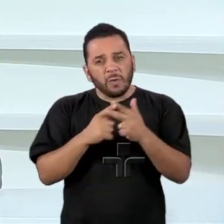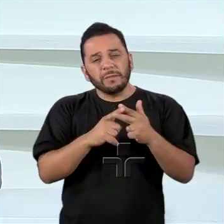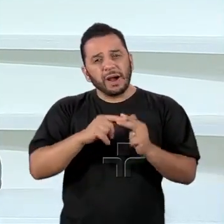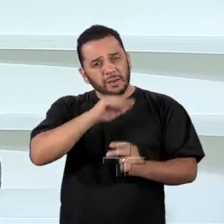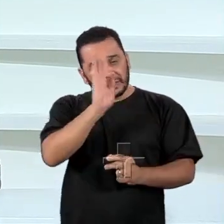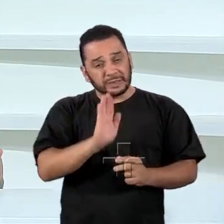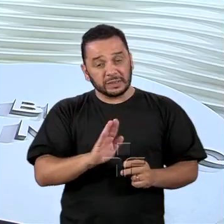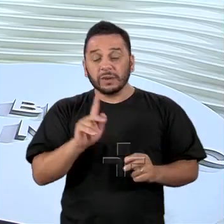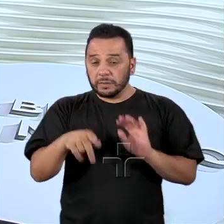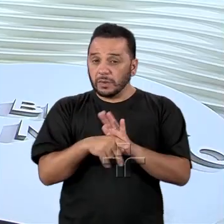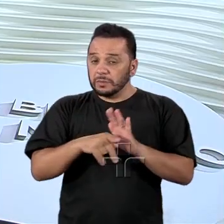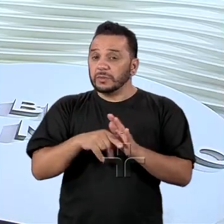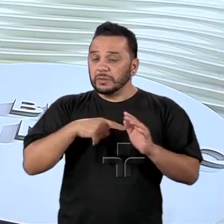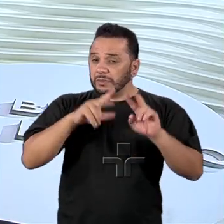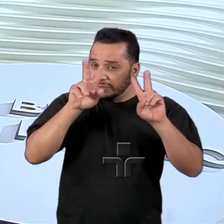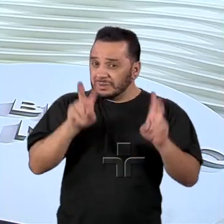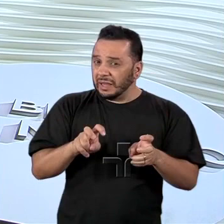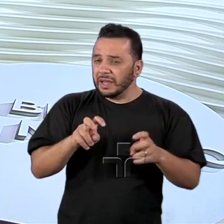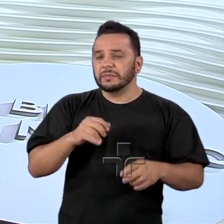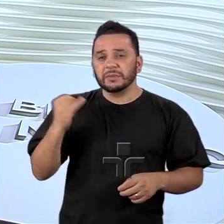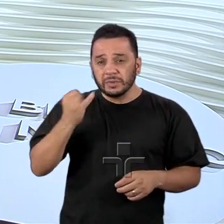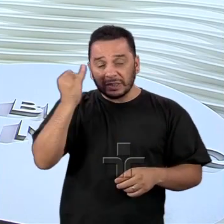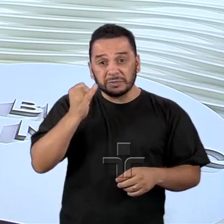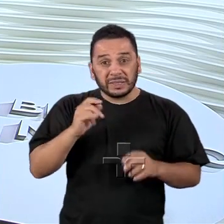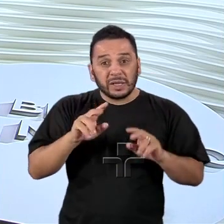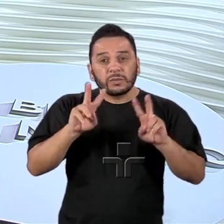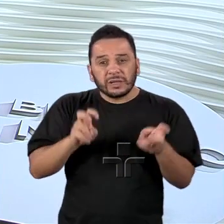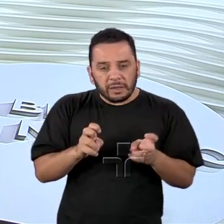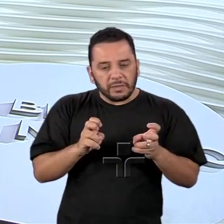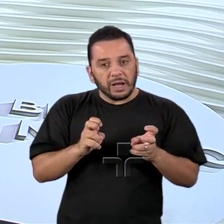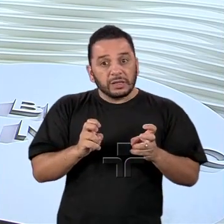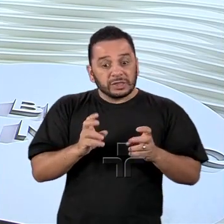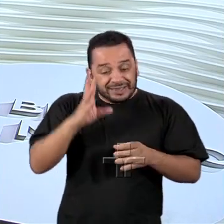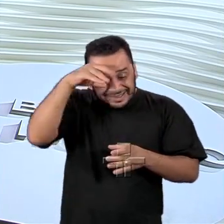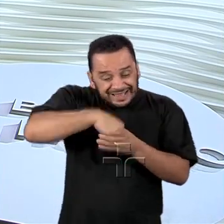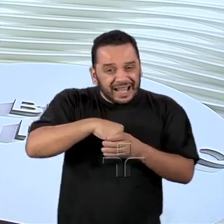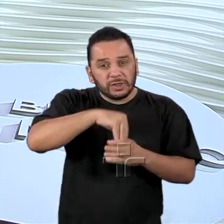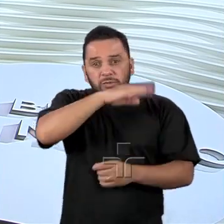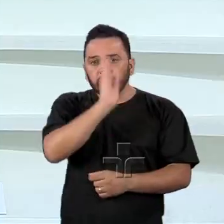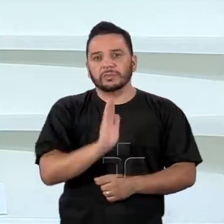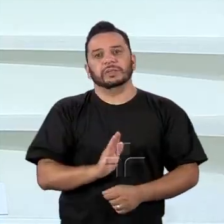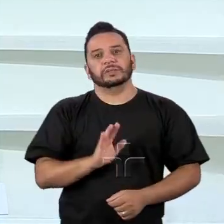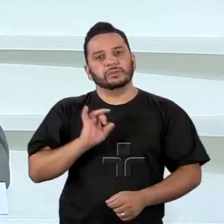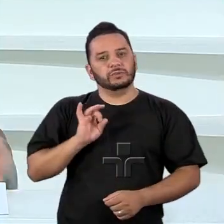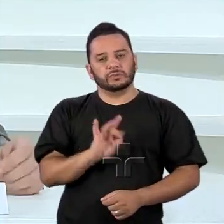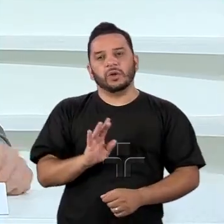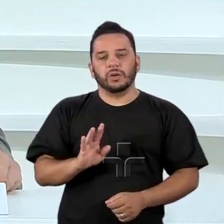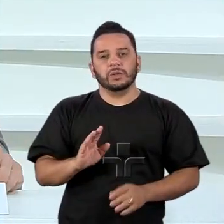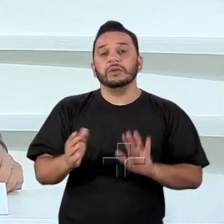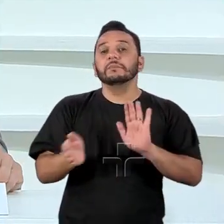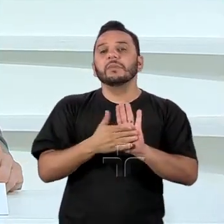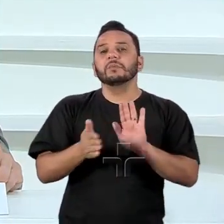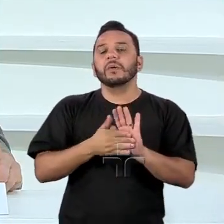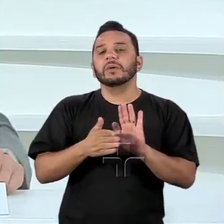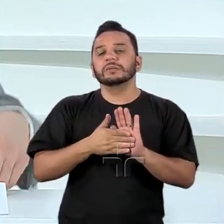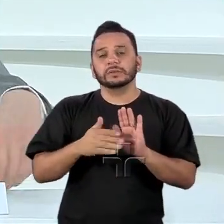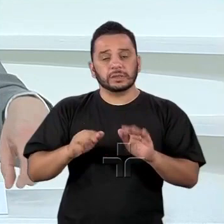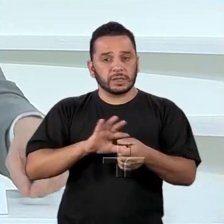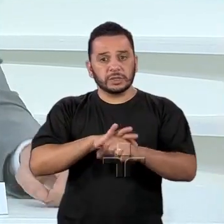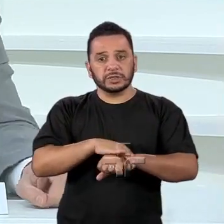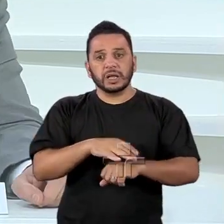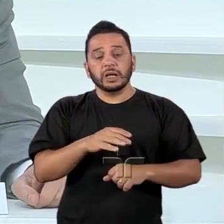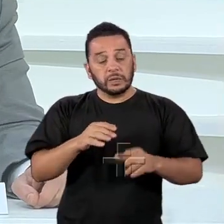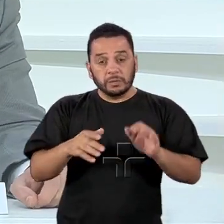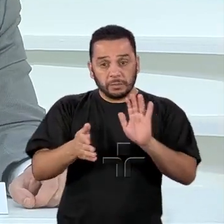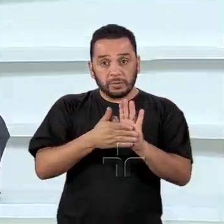política externa, mas que é um tema doméstico. E nós ainda não vemos isso acontecendo em nenhuma proposta dos candidatos. Eu